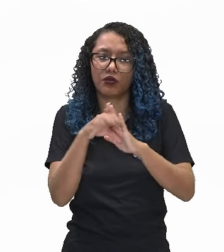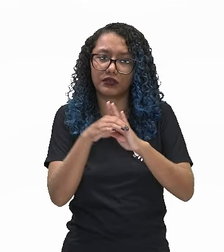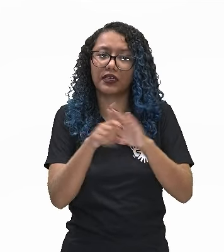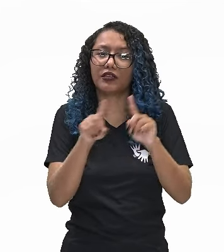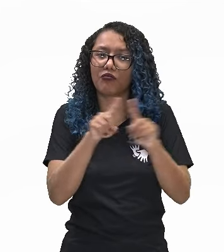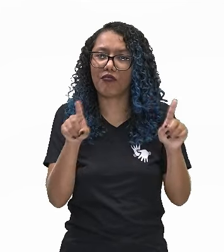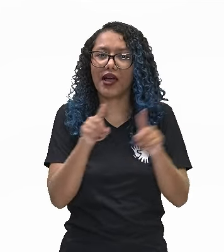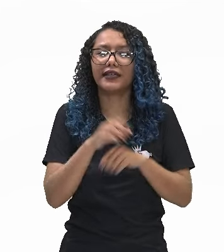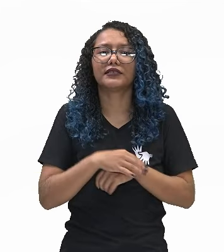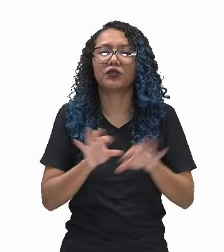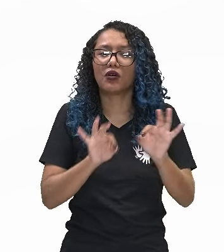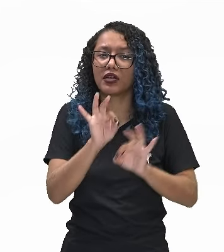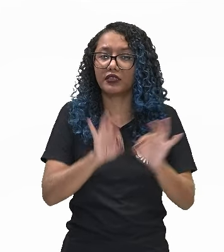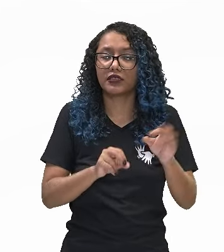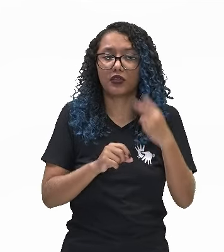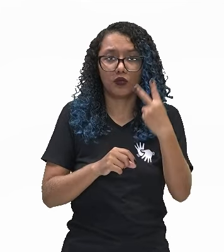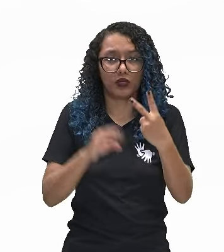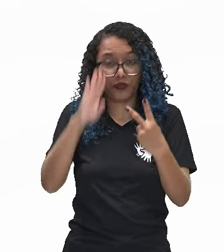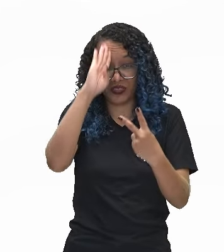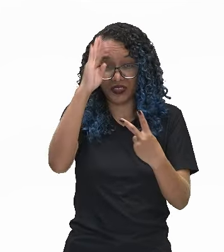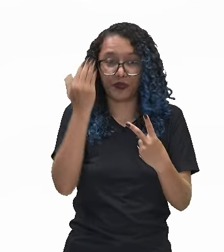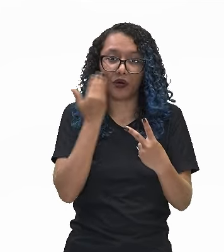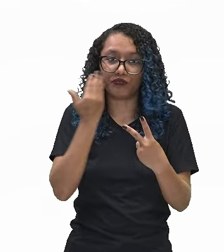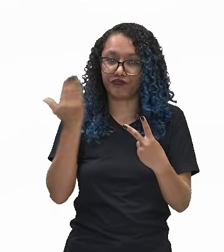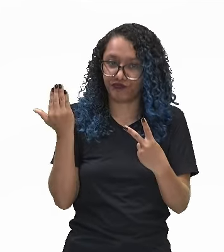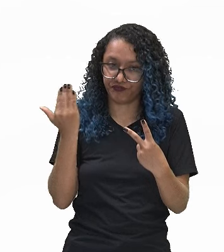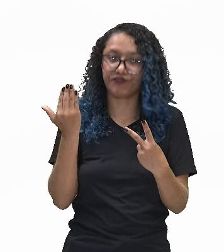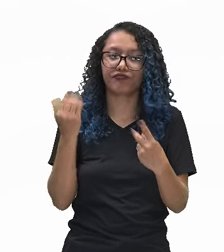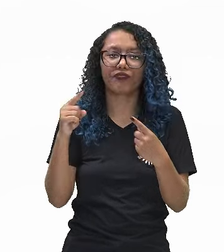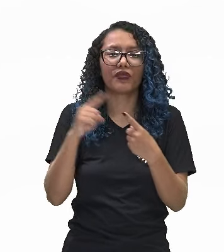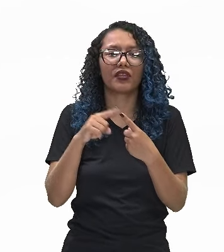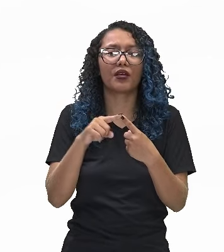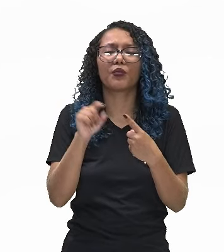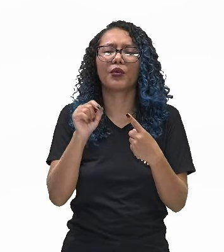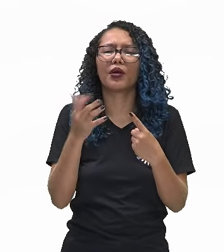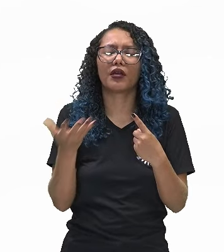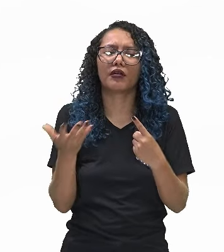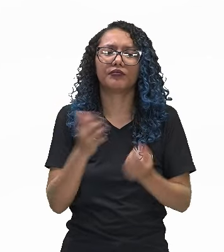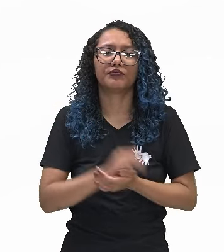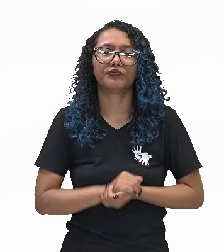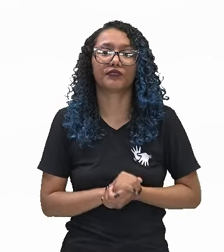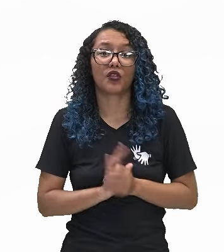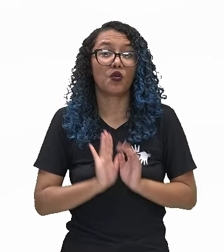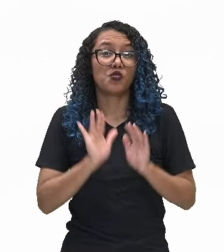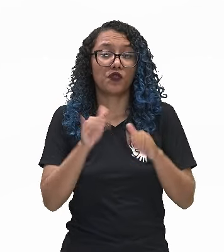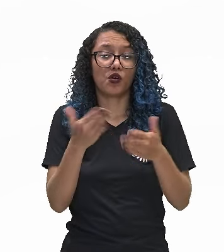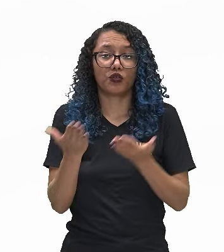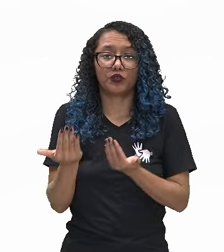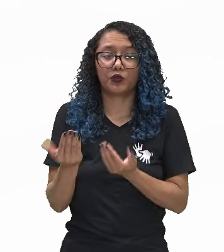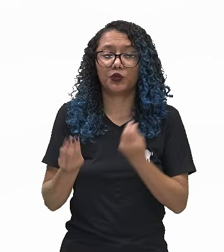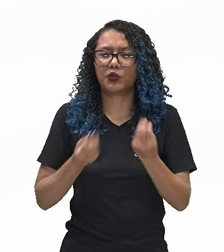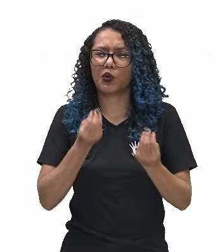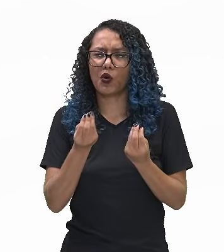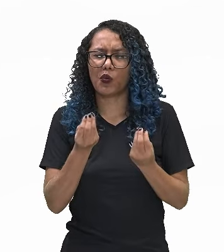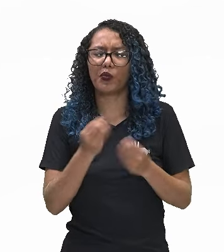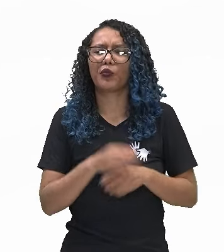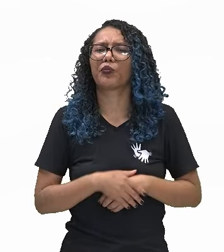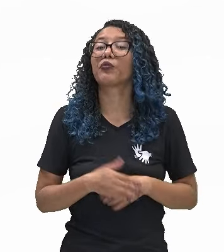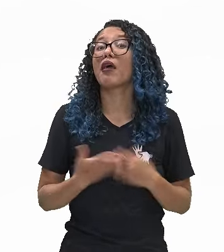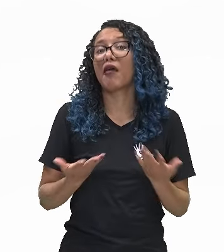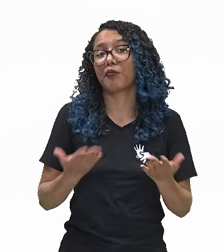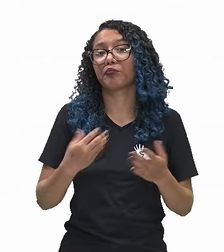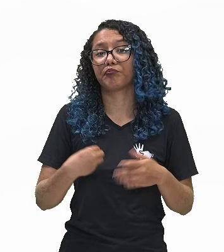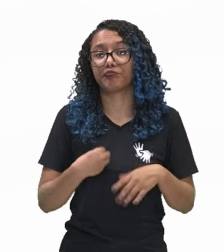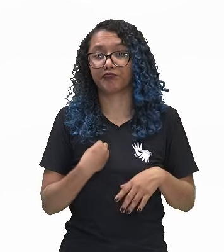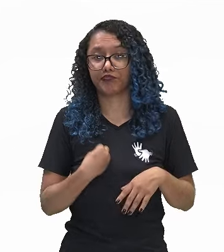geracional e a classista. A primeira corrente, a geracional, aborda a juventude referida a uma fase da vida e,